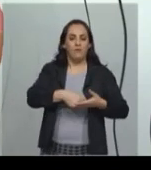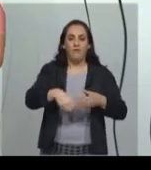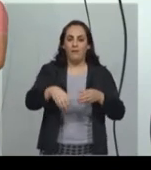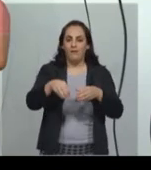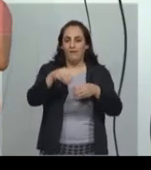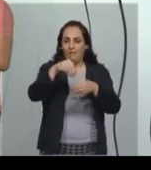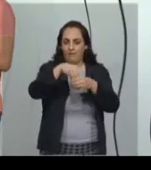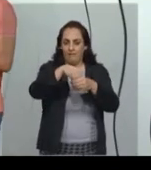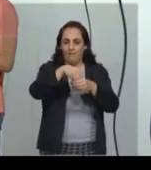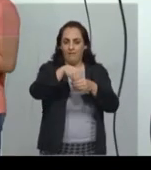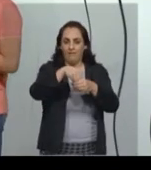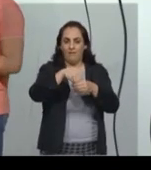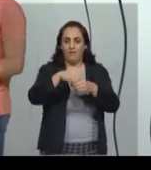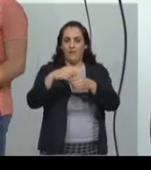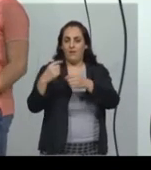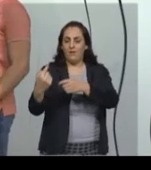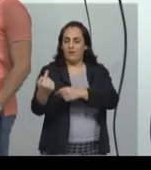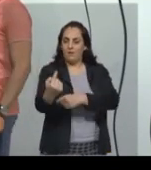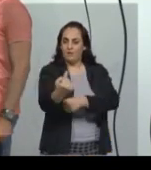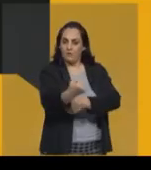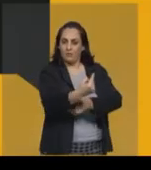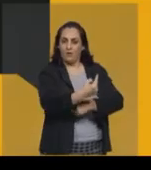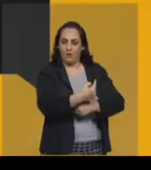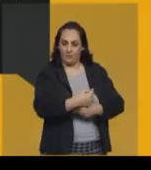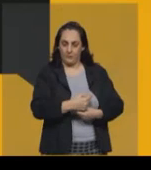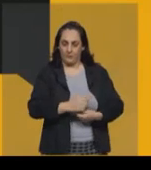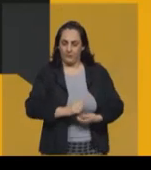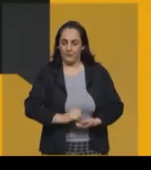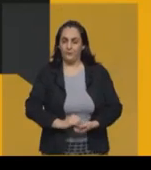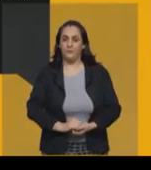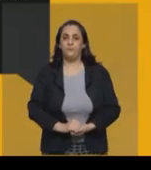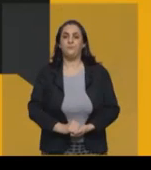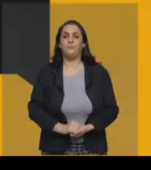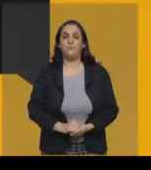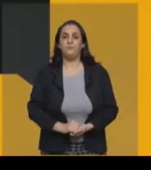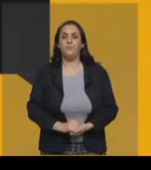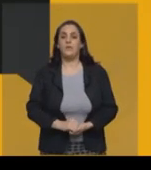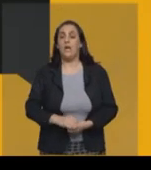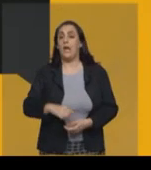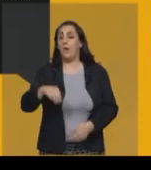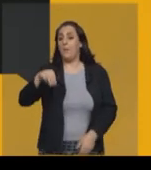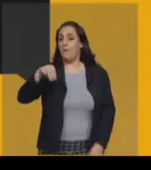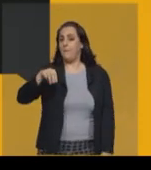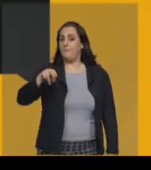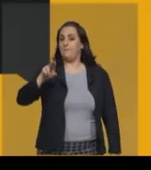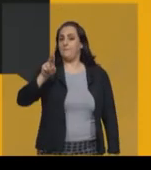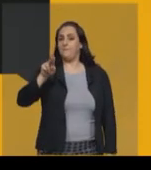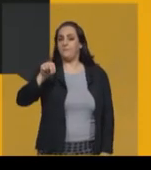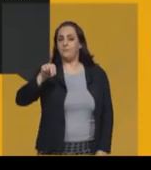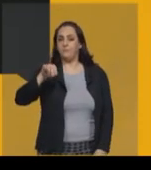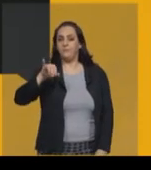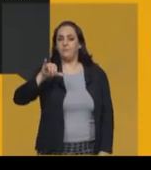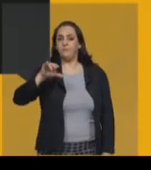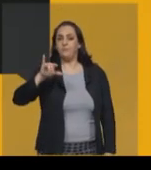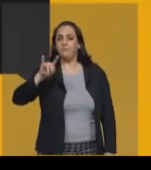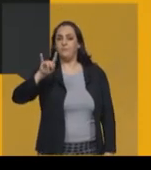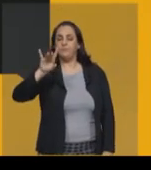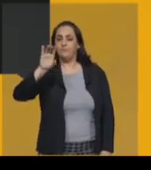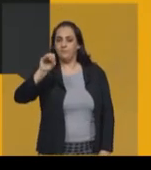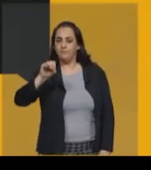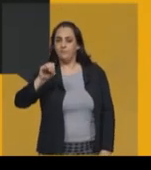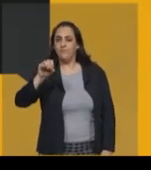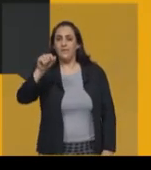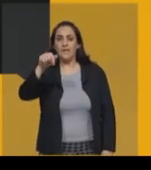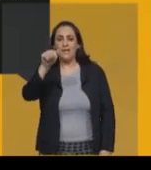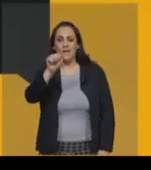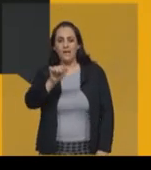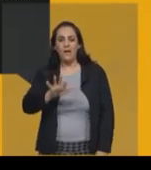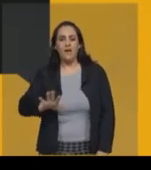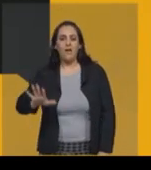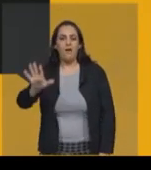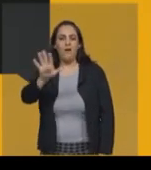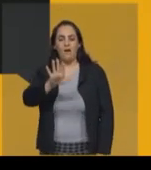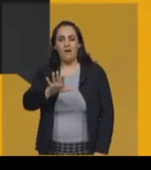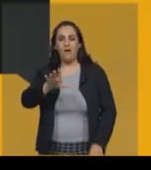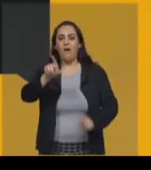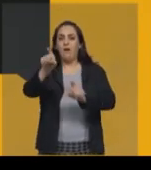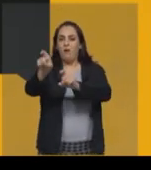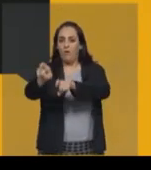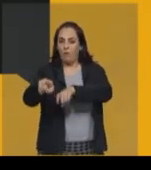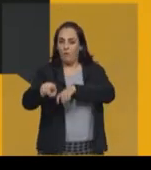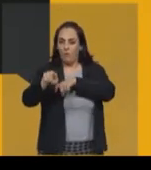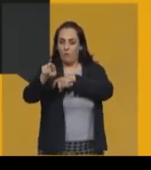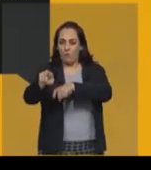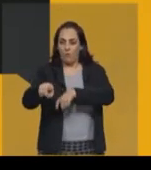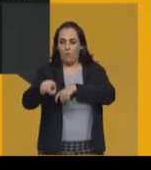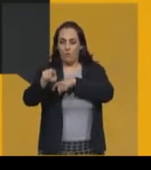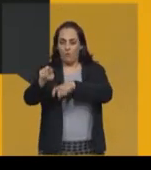continuando, ou seja, o município é um território geralmente composto por uma área rural e